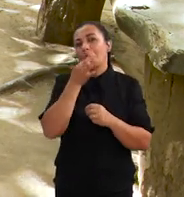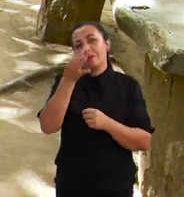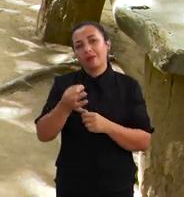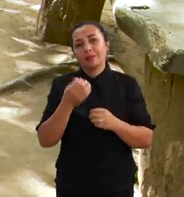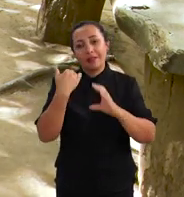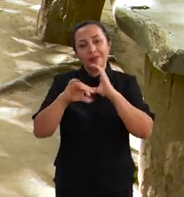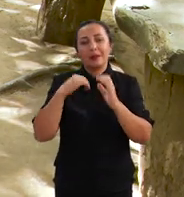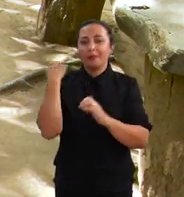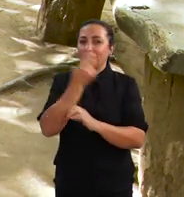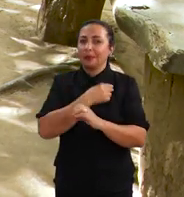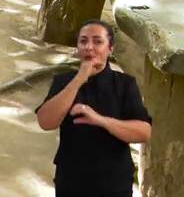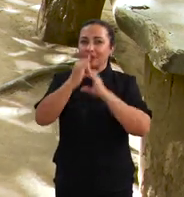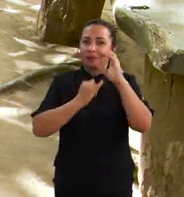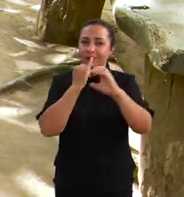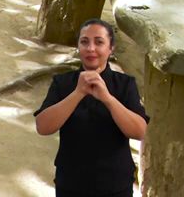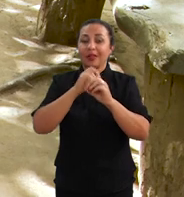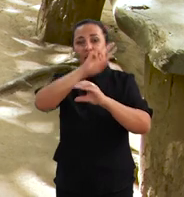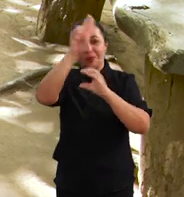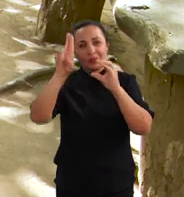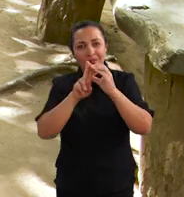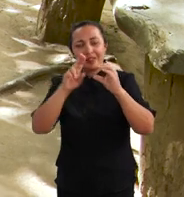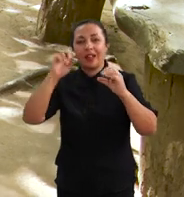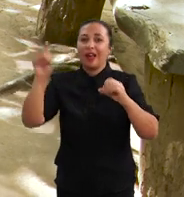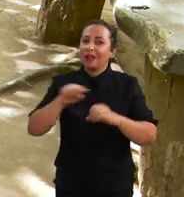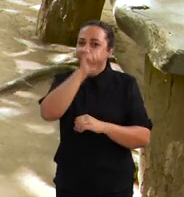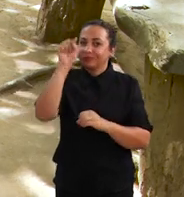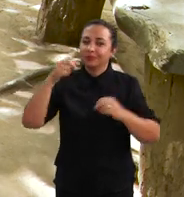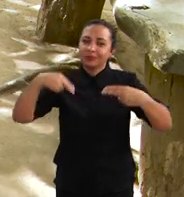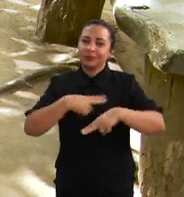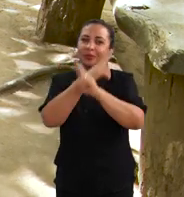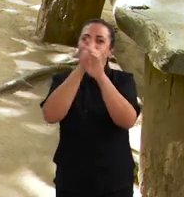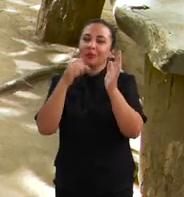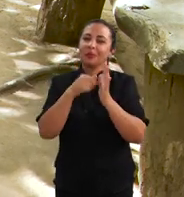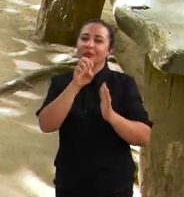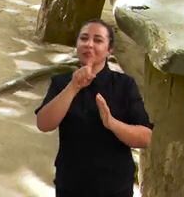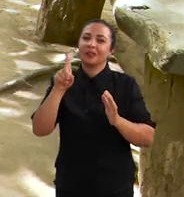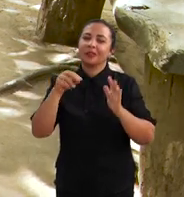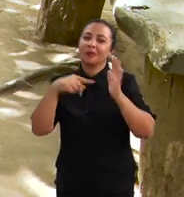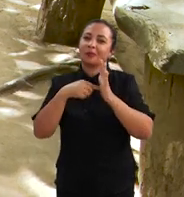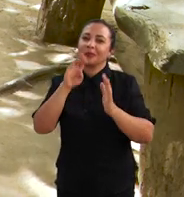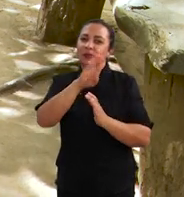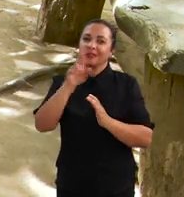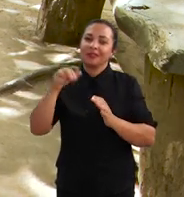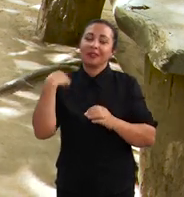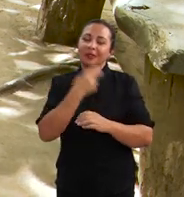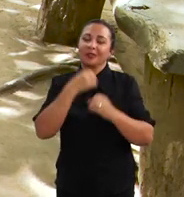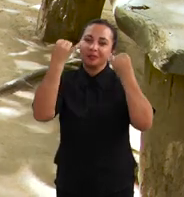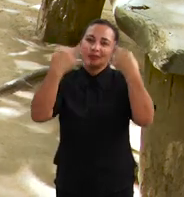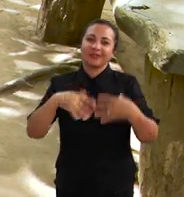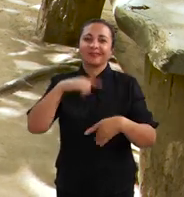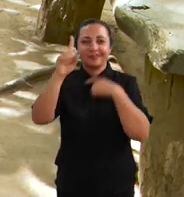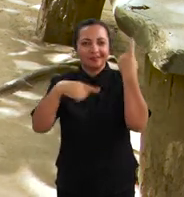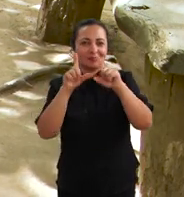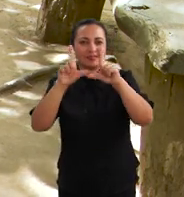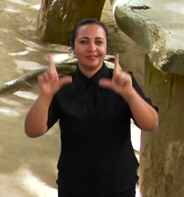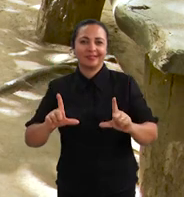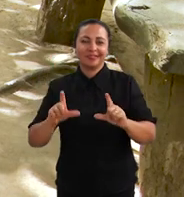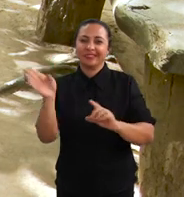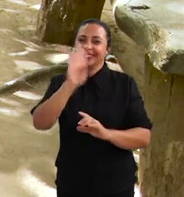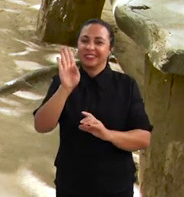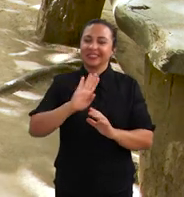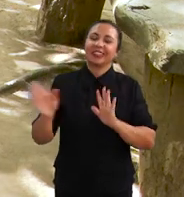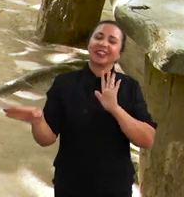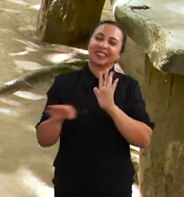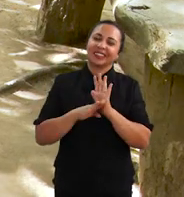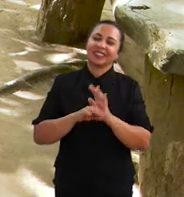sugestão, envia para o nosso e-mail univerciencia.uesb.edu.br que a gente explica por aqui num outro programa.